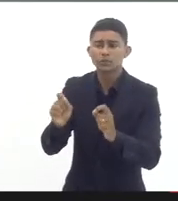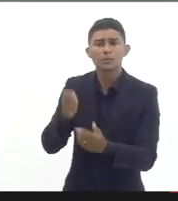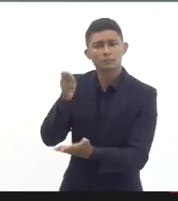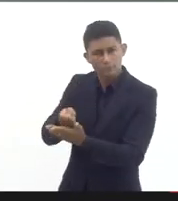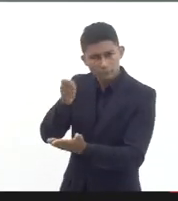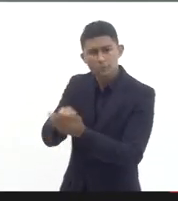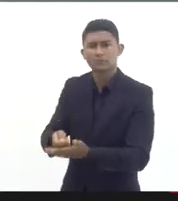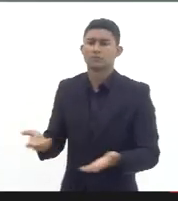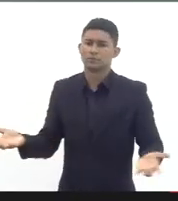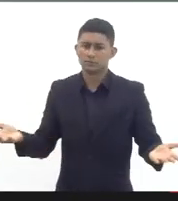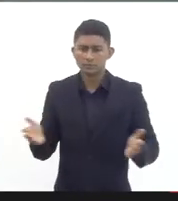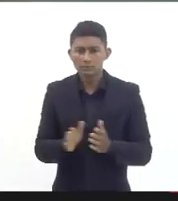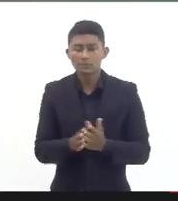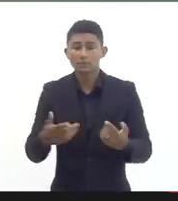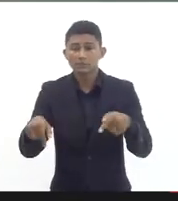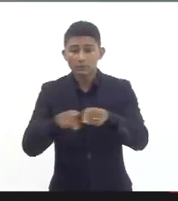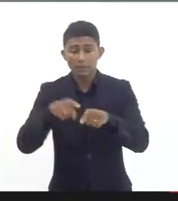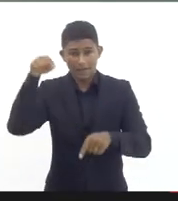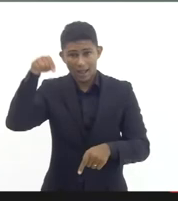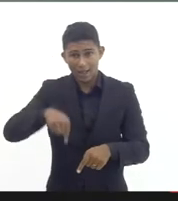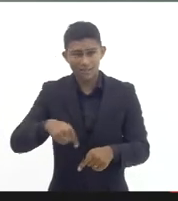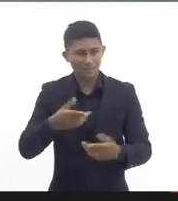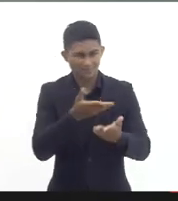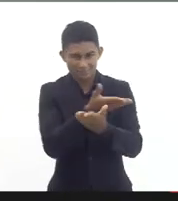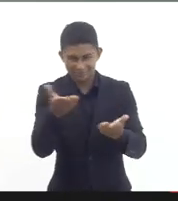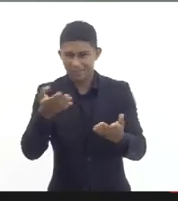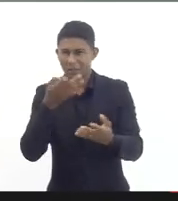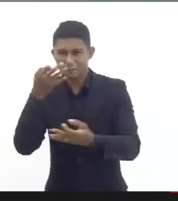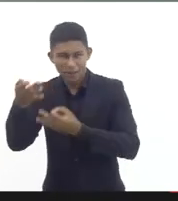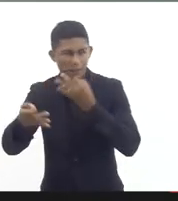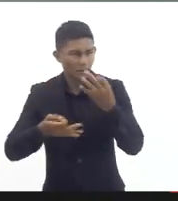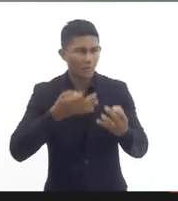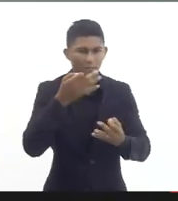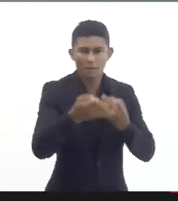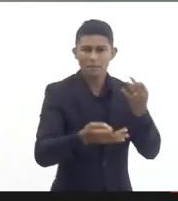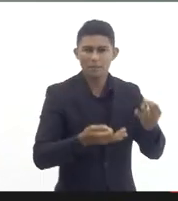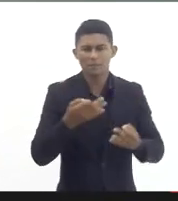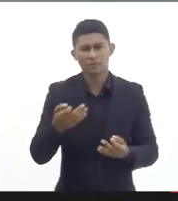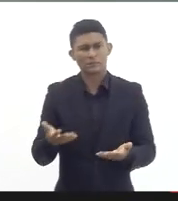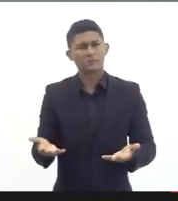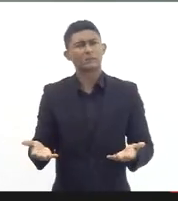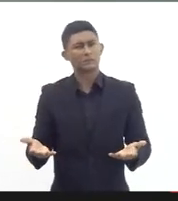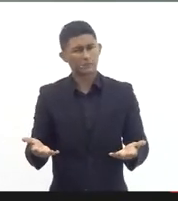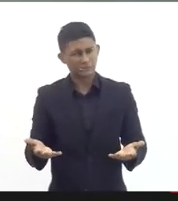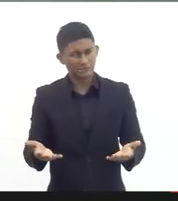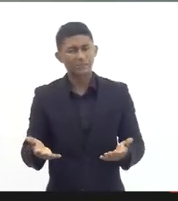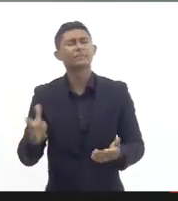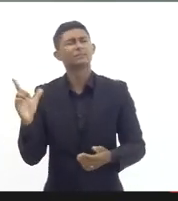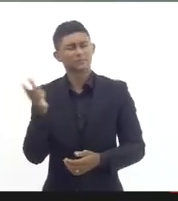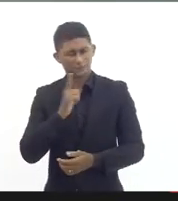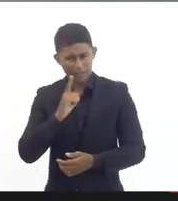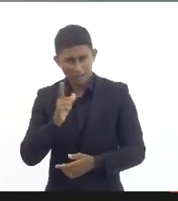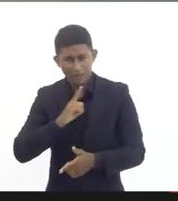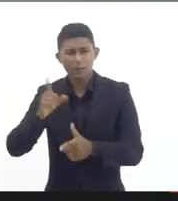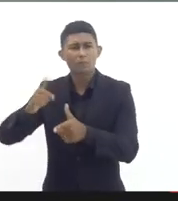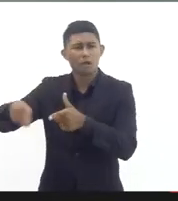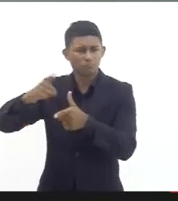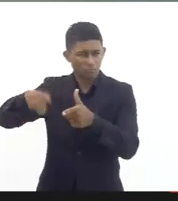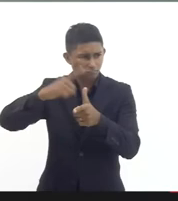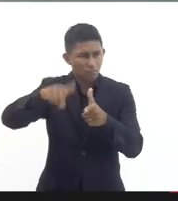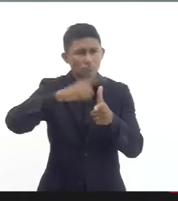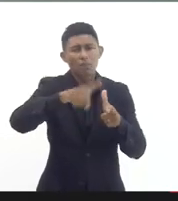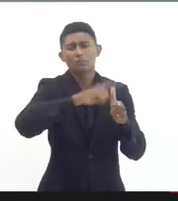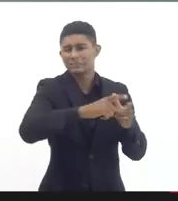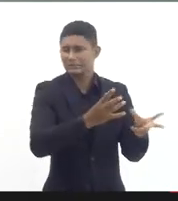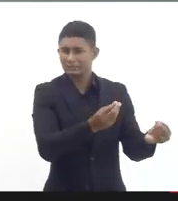é um quadro que vai demandar um aprofundamento